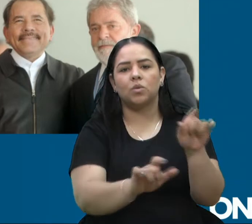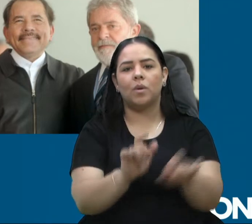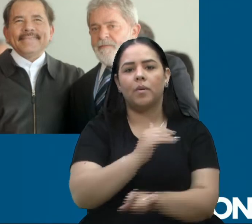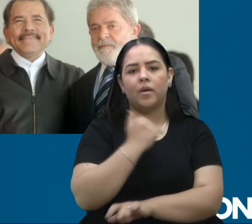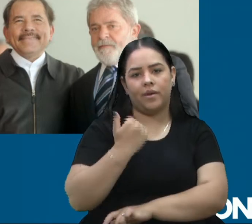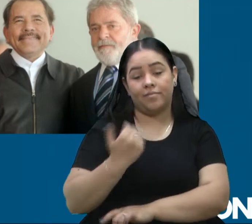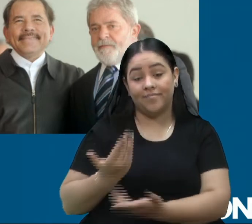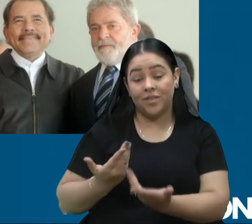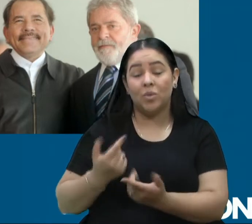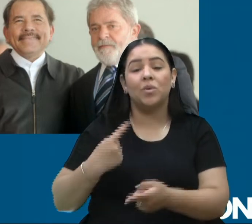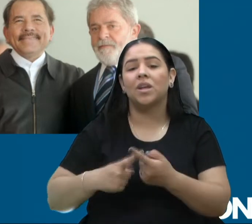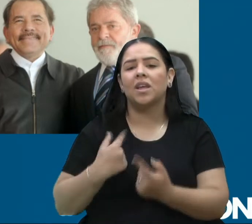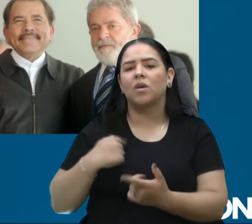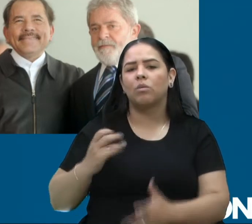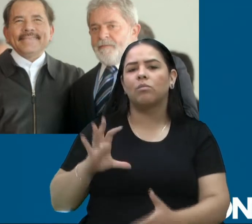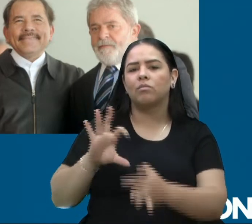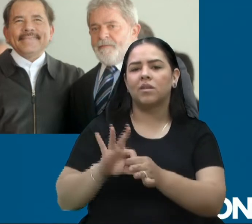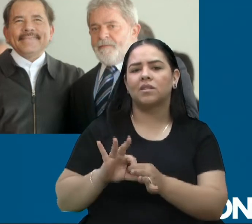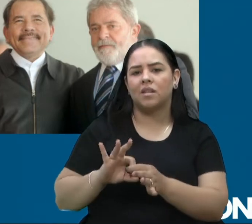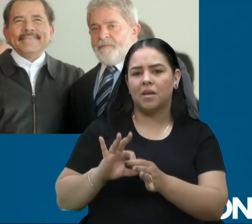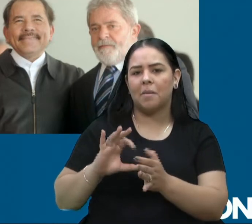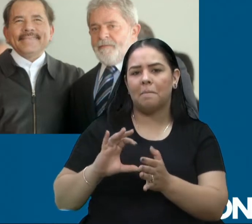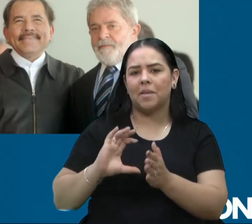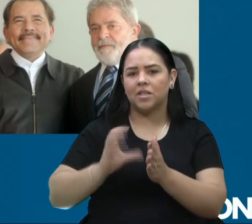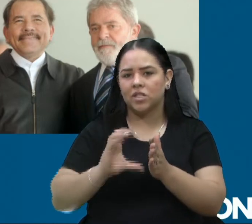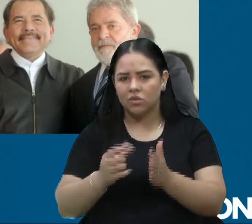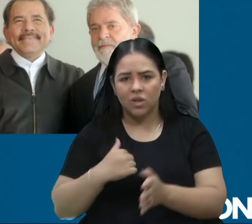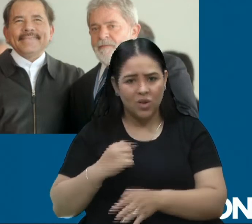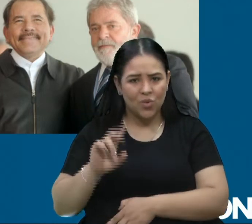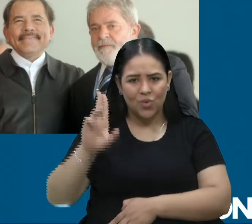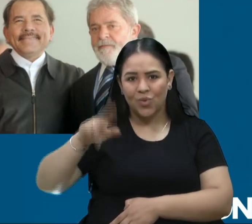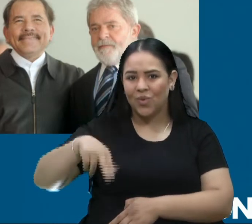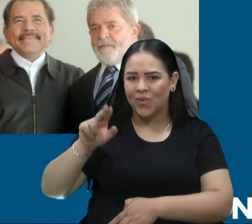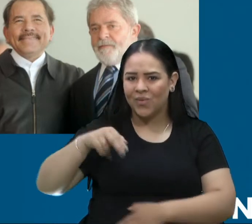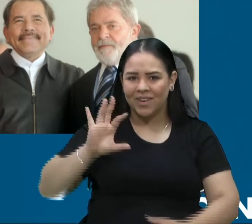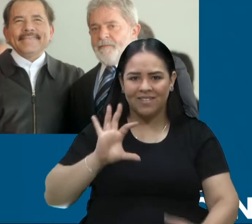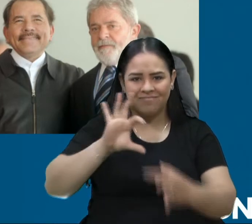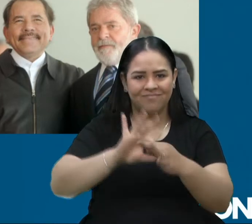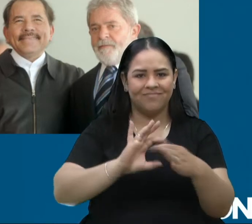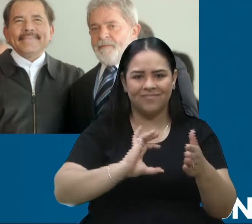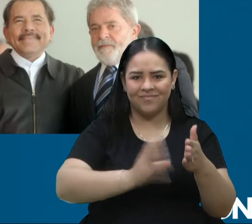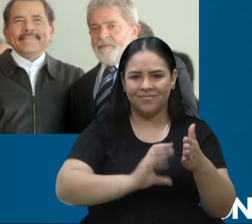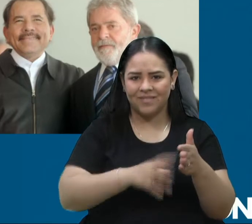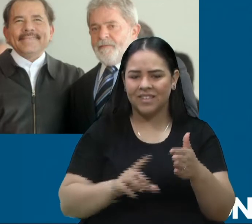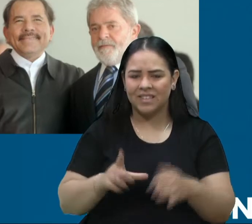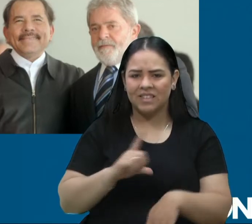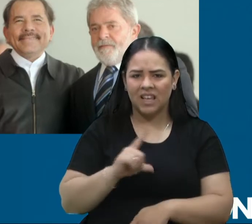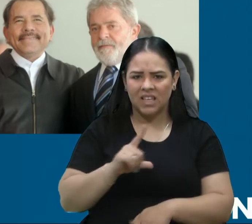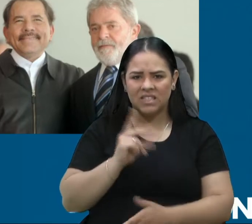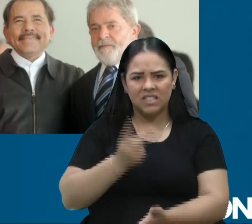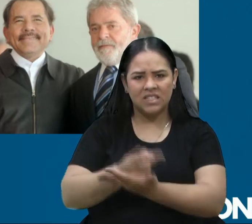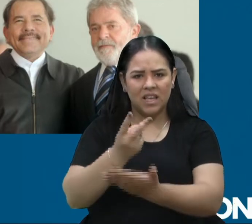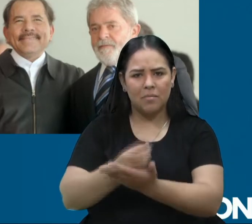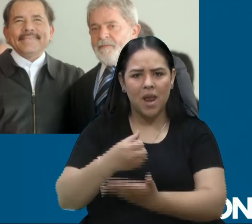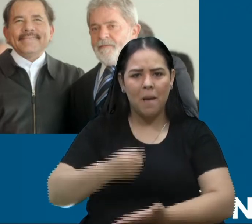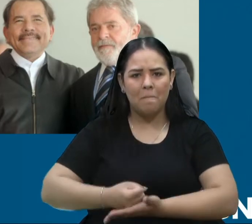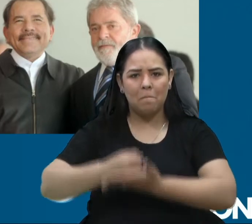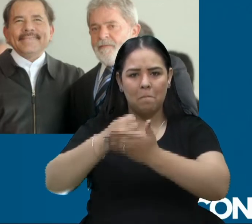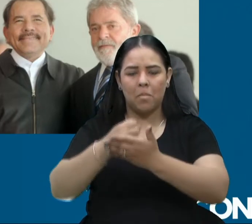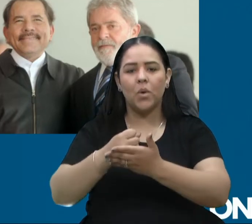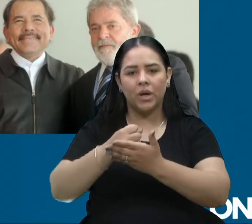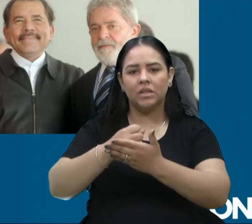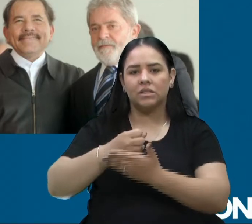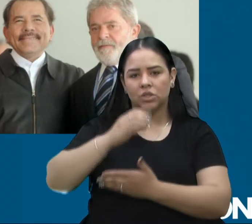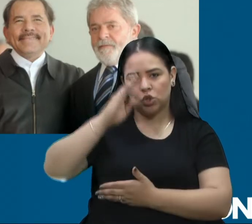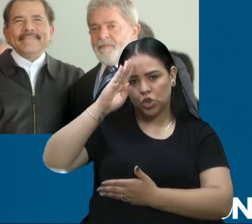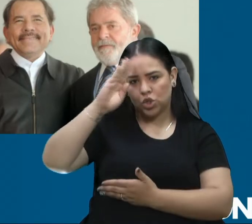é por esse tipo de coisa. Eu jamais vou me aliar a um partido que apoia ditaduras sanguinárias, não só na América,